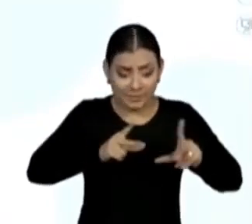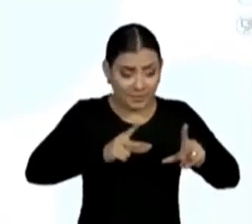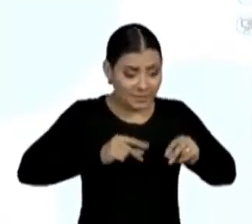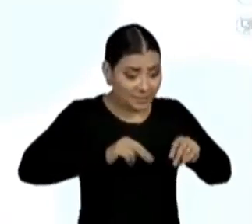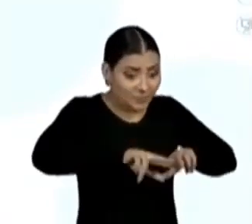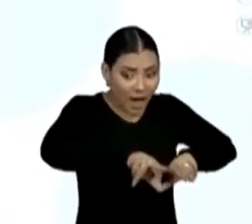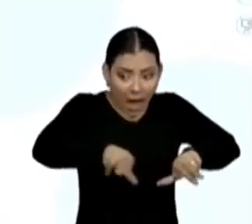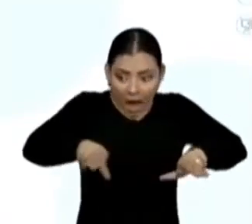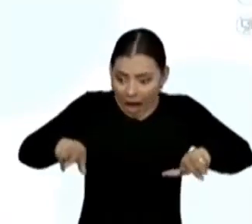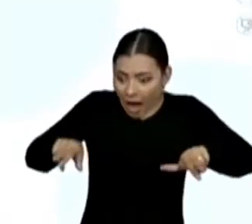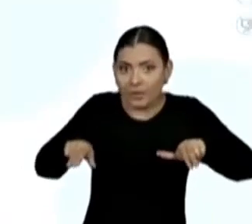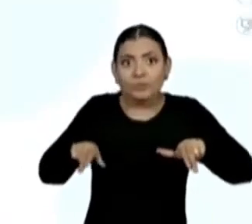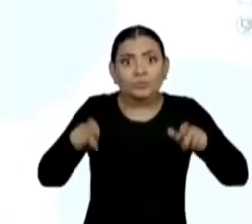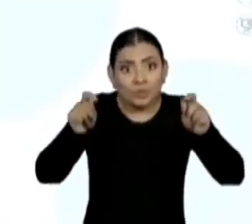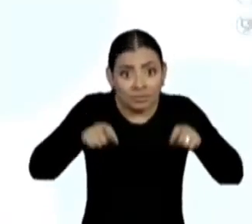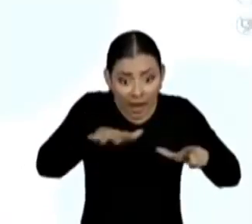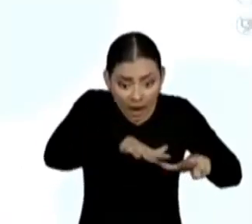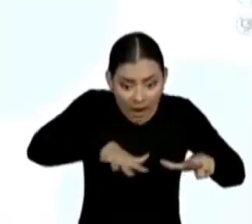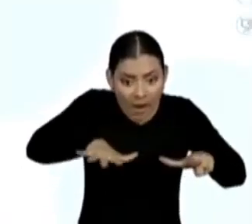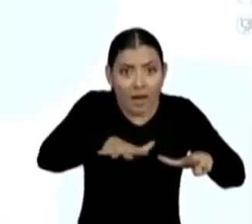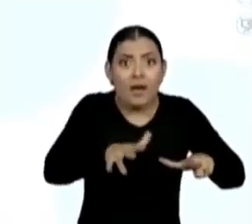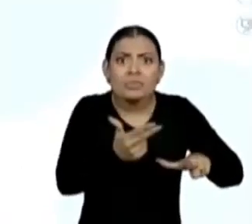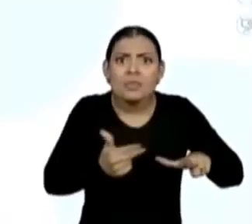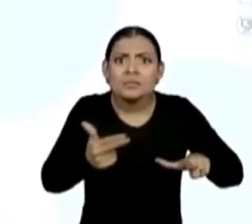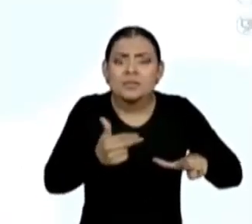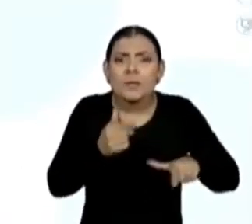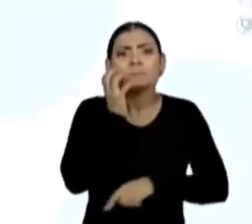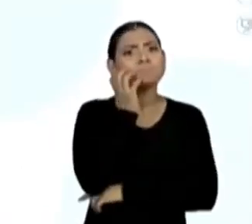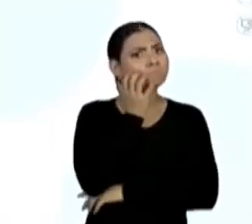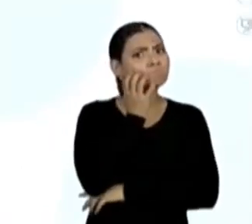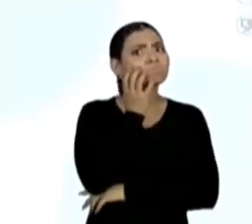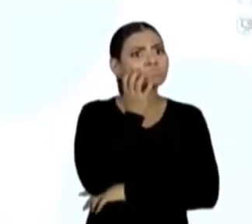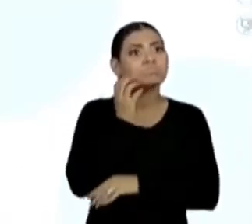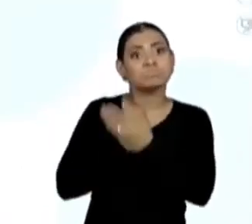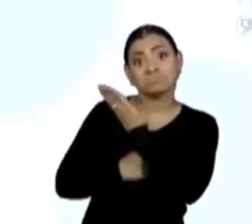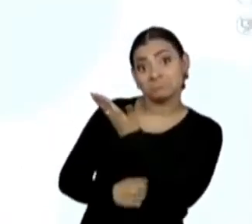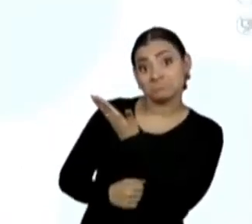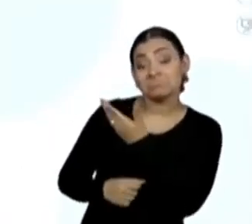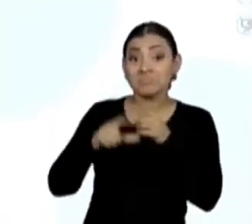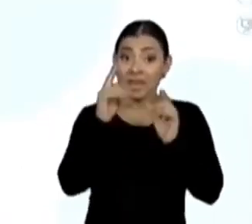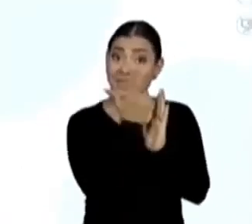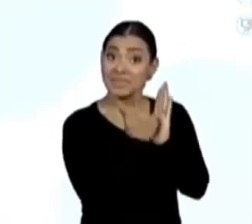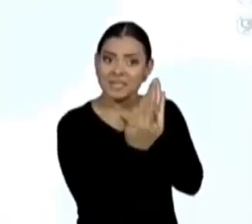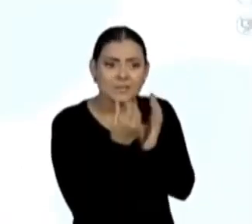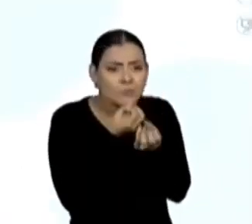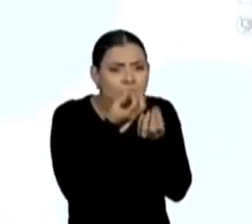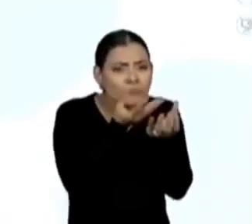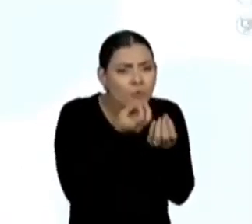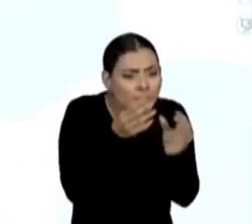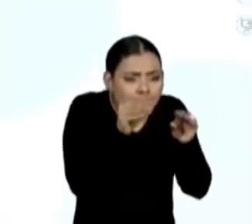encontrou alguns modelos planificados. Ela elaborou um quadro com algumas informações sobre os